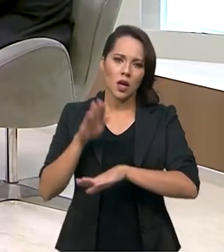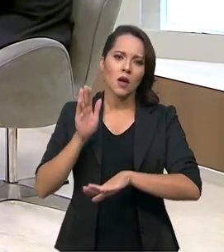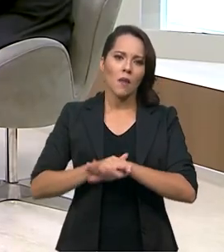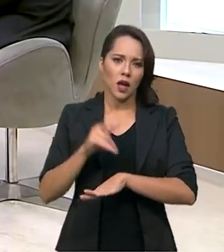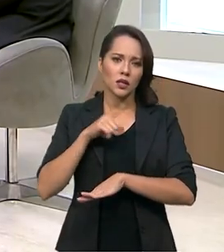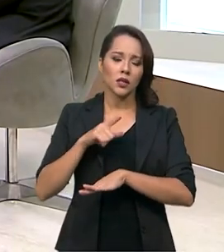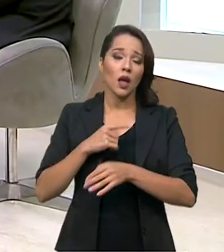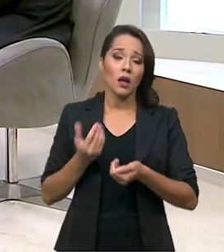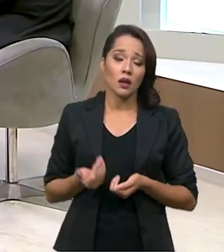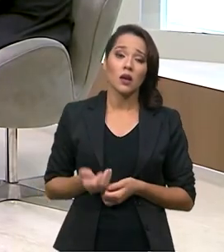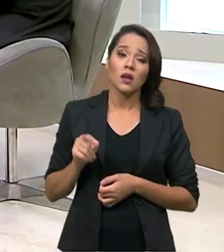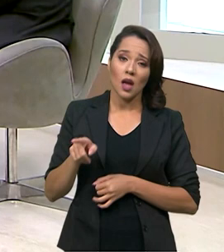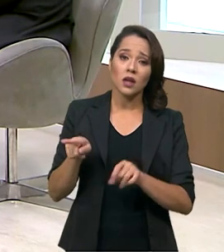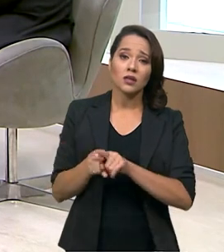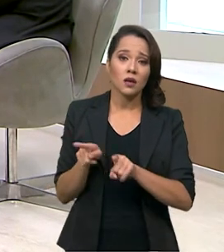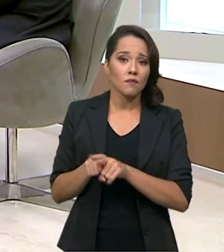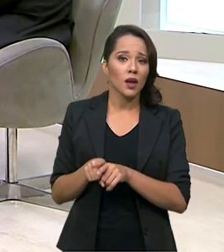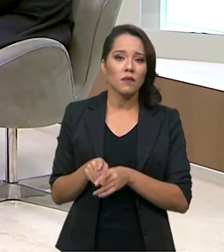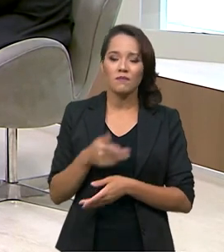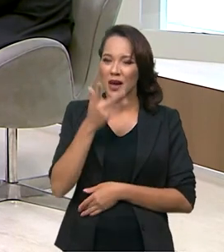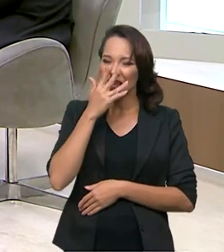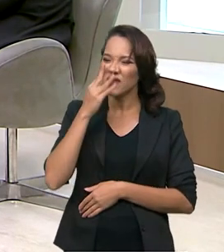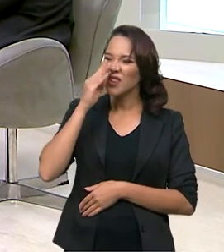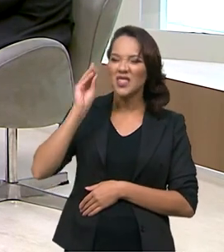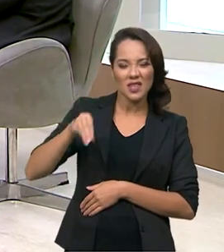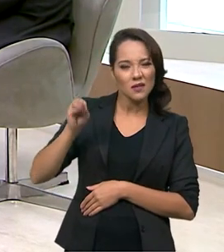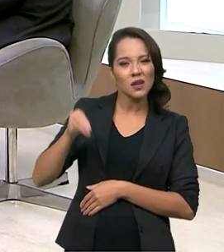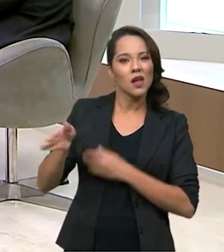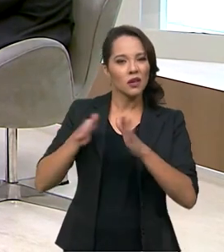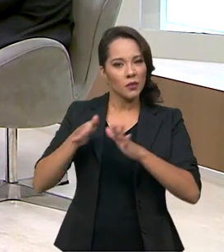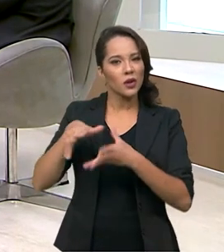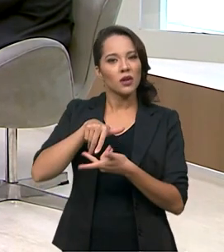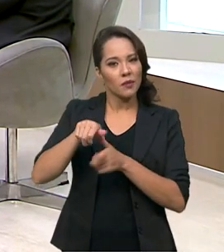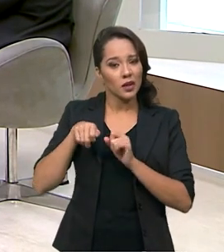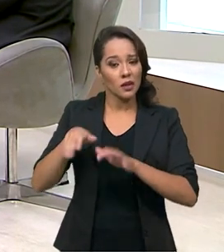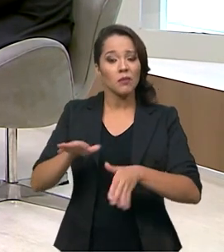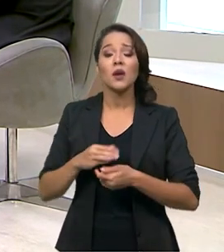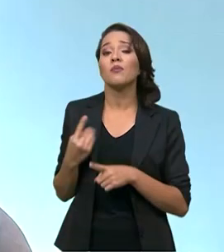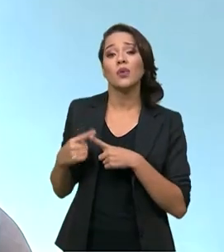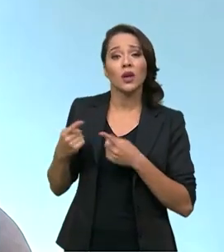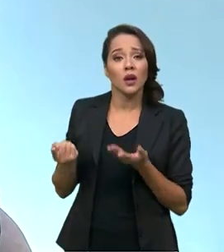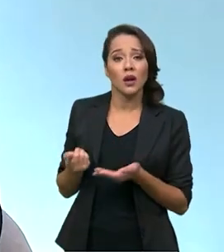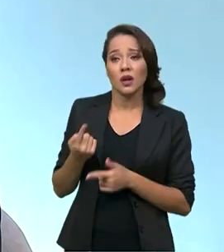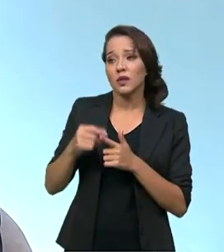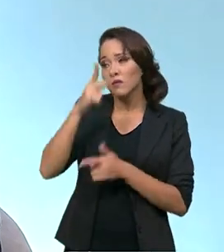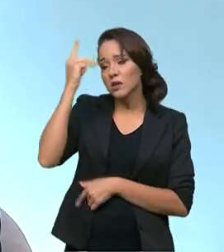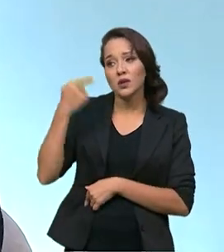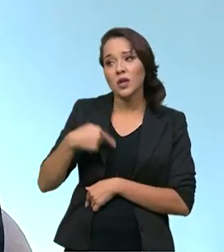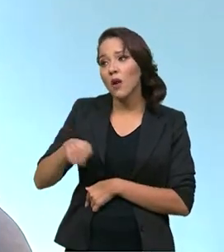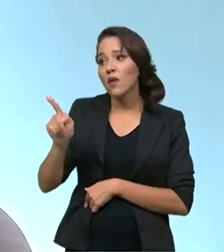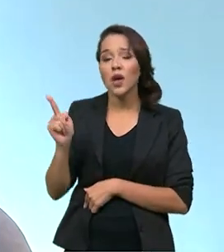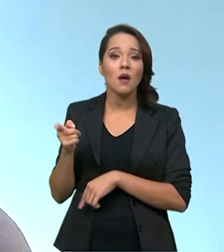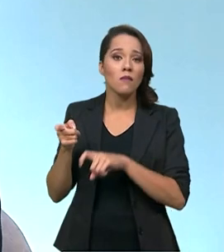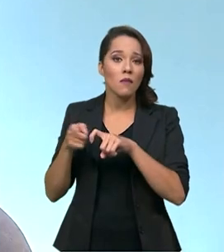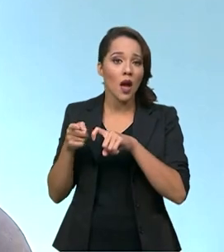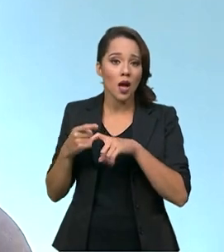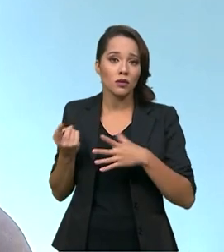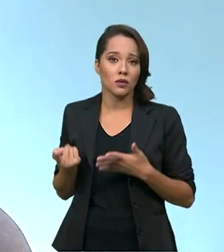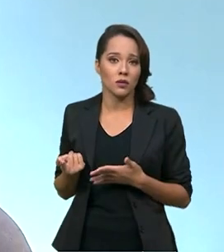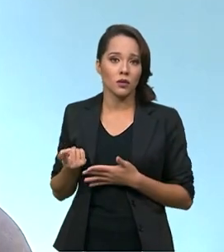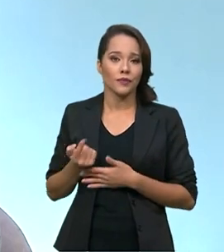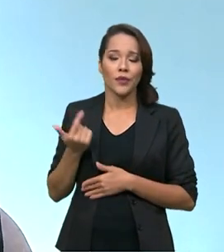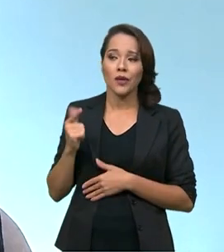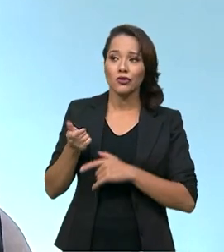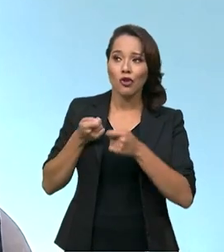que, de certa forma, foram negligenciadas durante a pandemia. Por quê? Porque as pessoas não iam à atenção primária e aí não